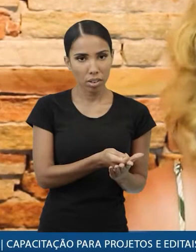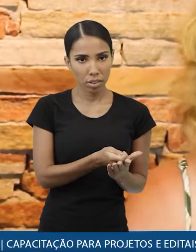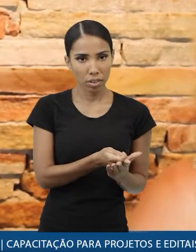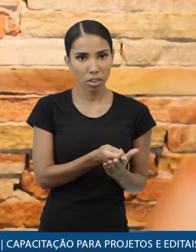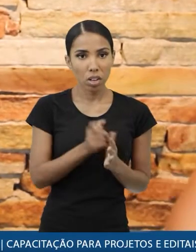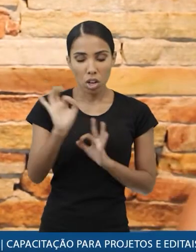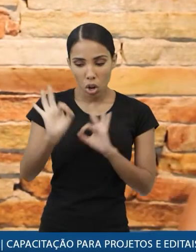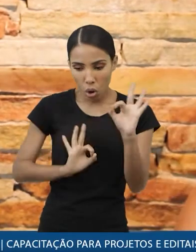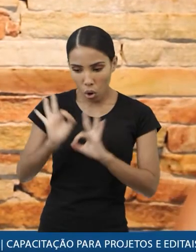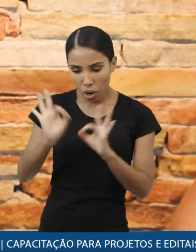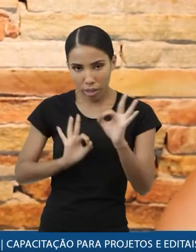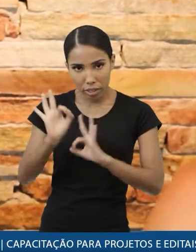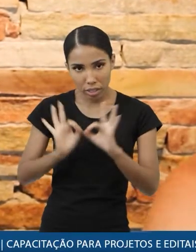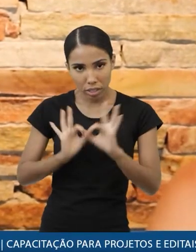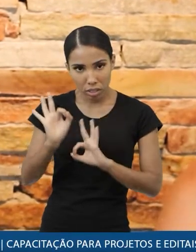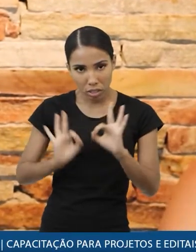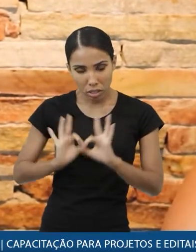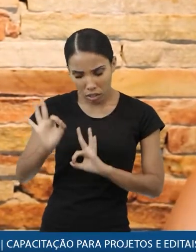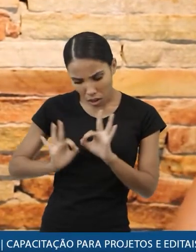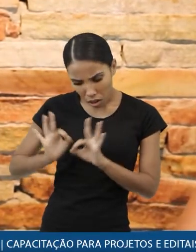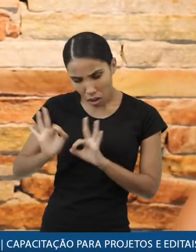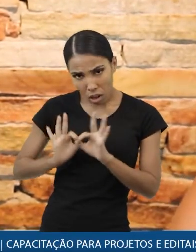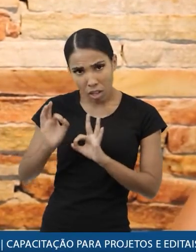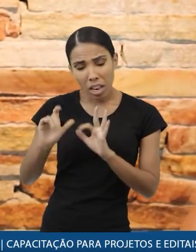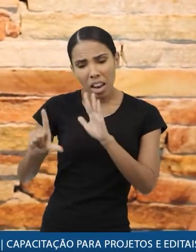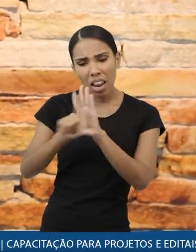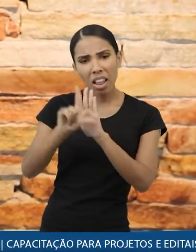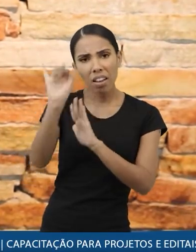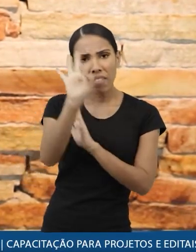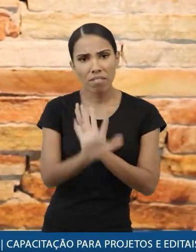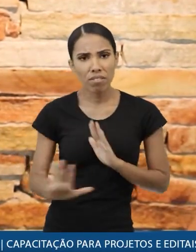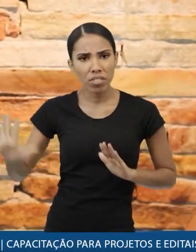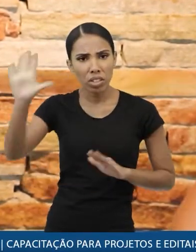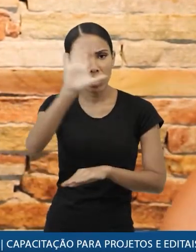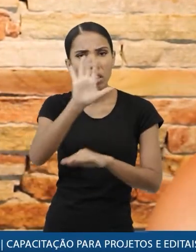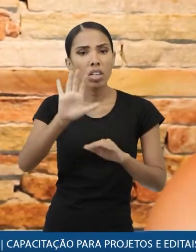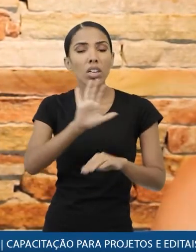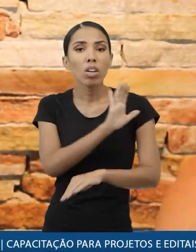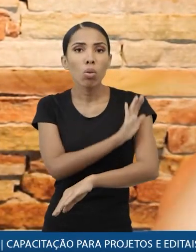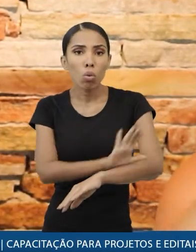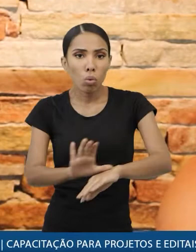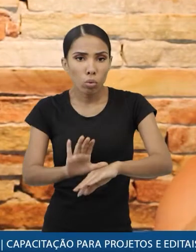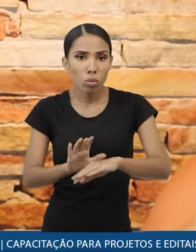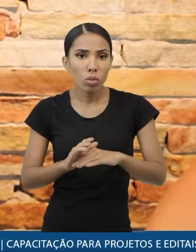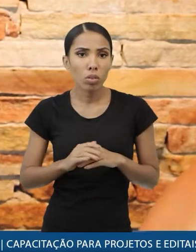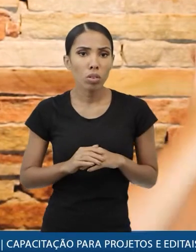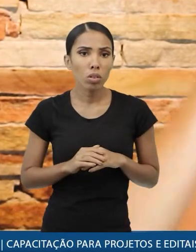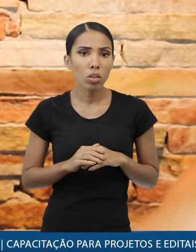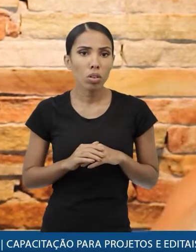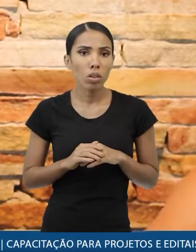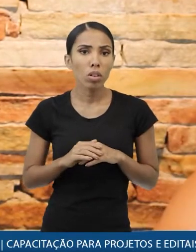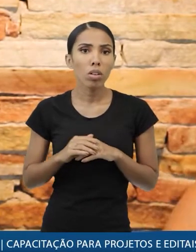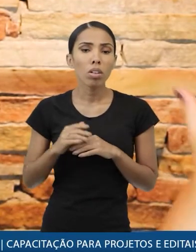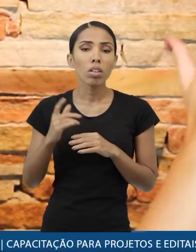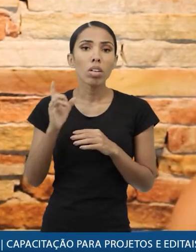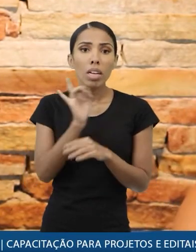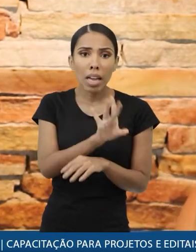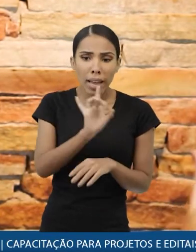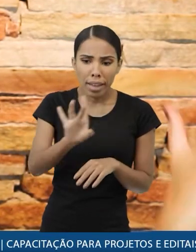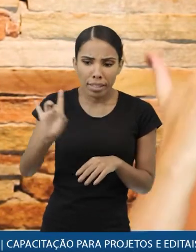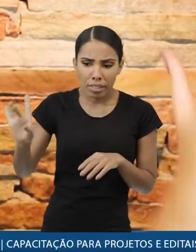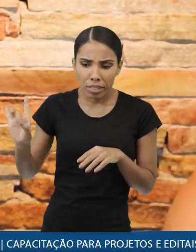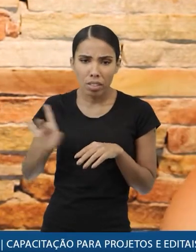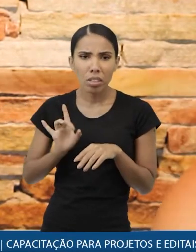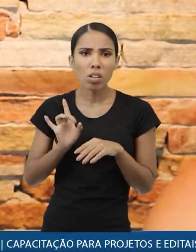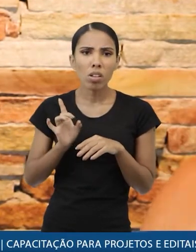isso você vai organizar numa pastinha se você trabalhar com lei federal de incentivo à cultura você já vai subindo a prestação de contas de